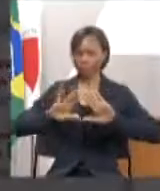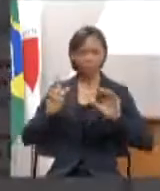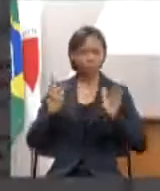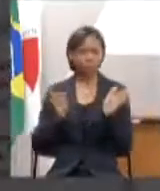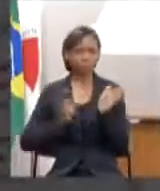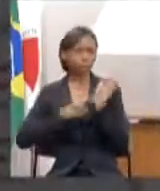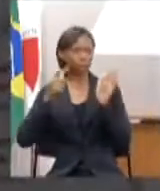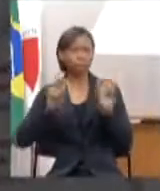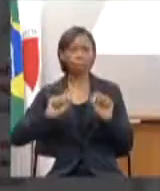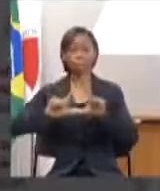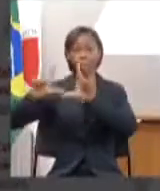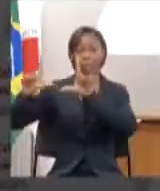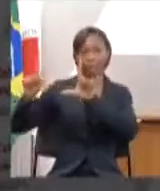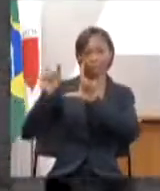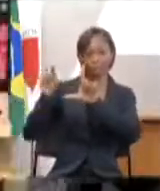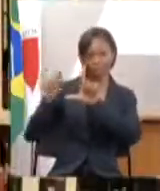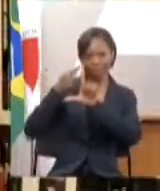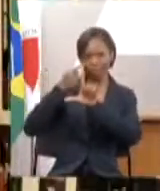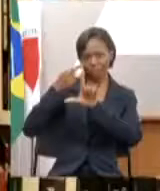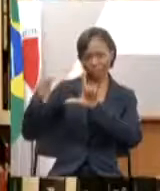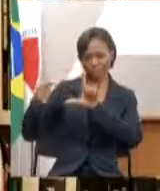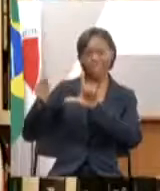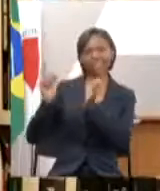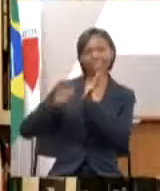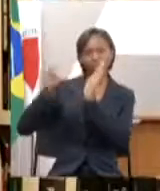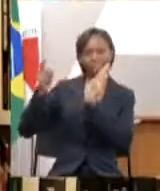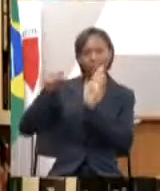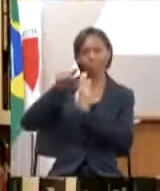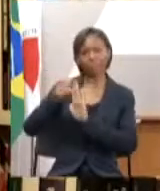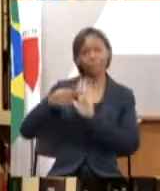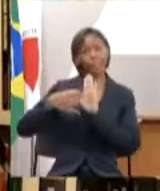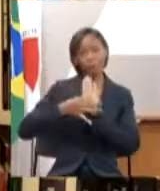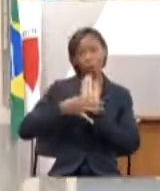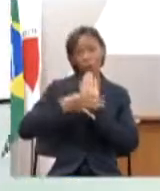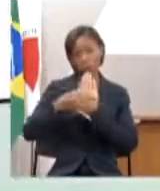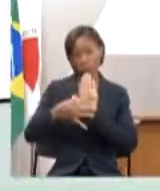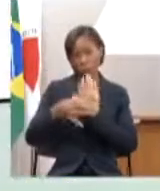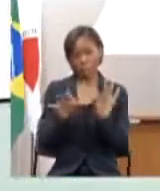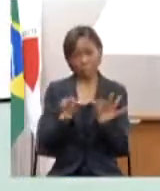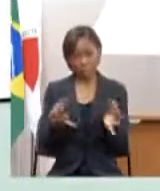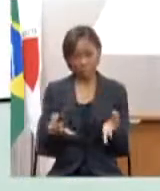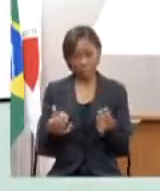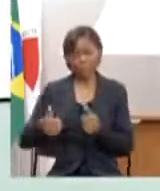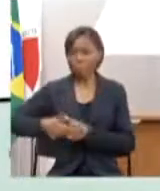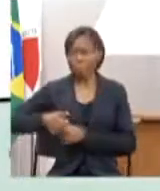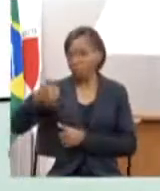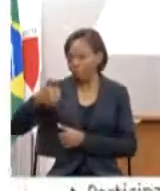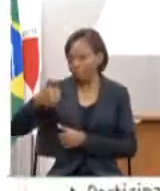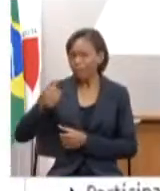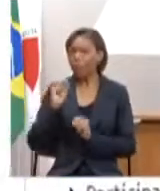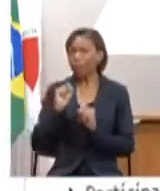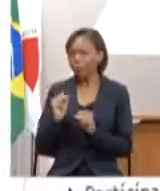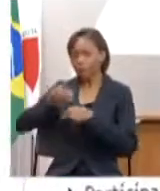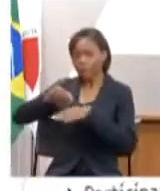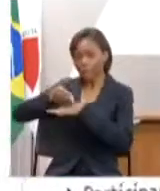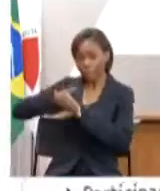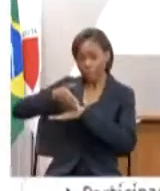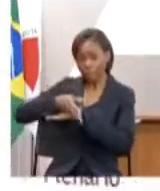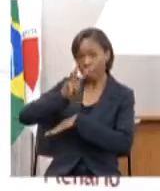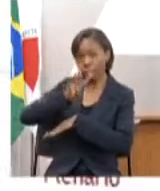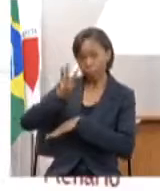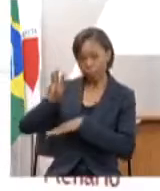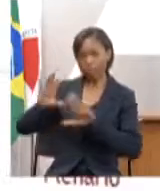nesta imagem que está em destaque. Para apresentar suas sugestões é simples. O primeiro passo é fazer o login no site da Assembleia.